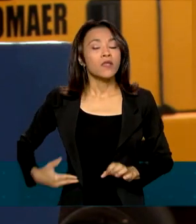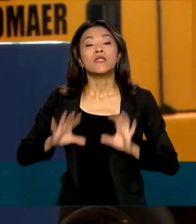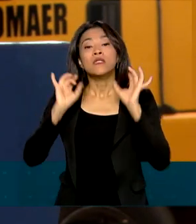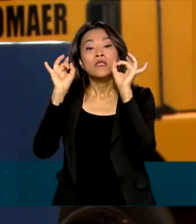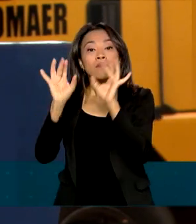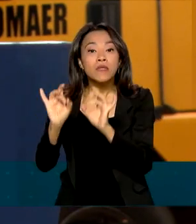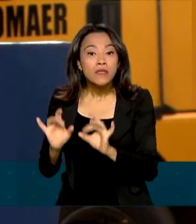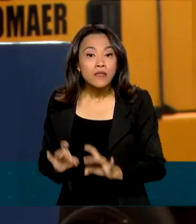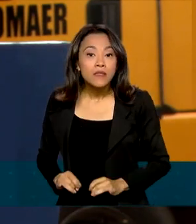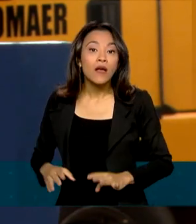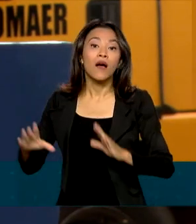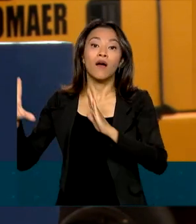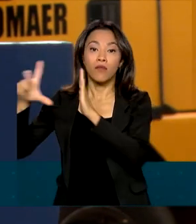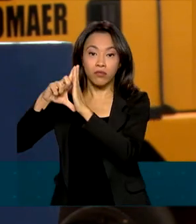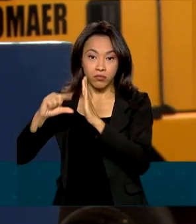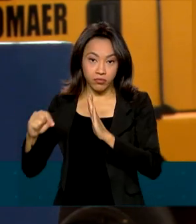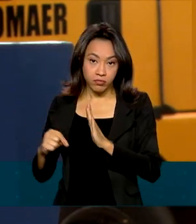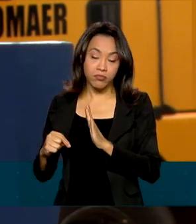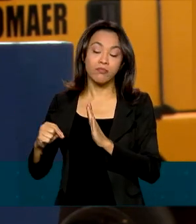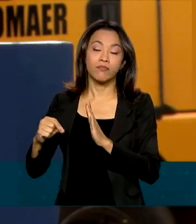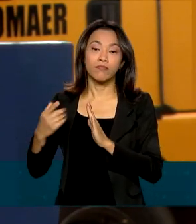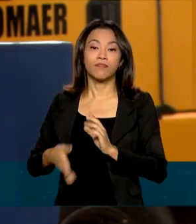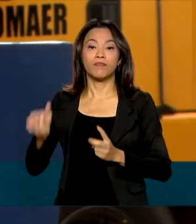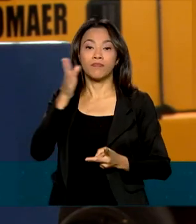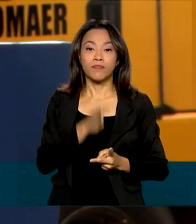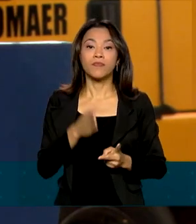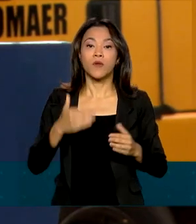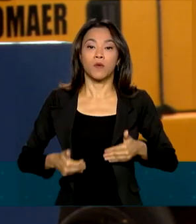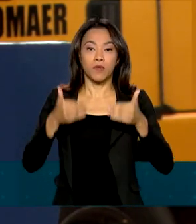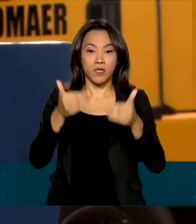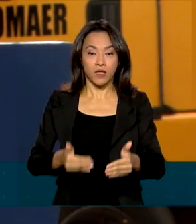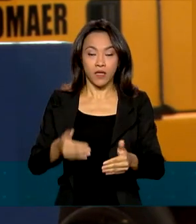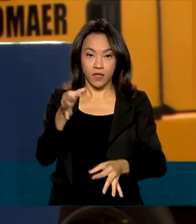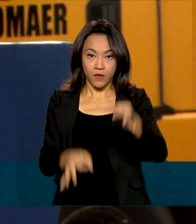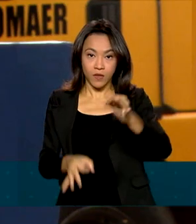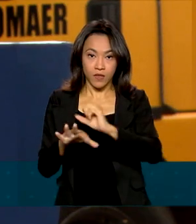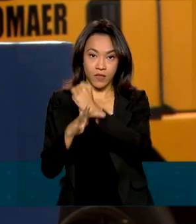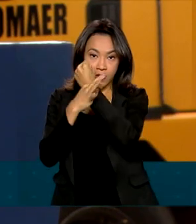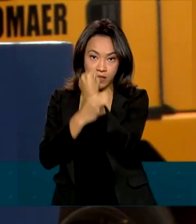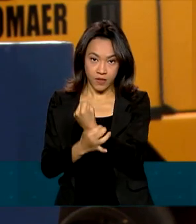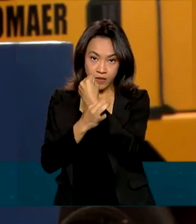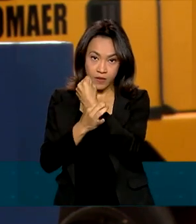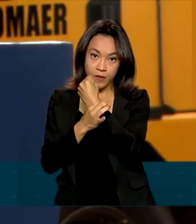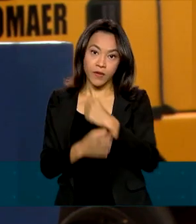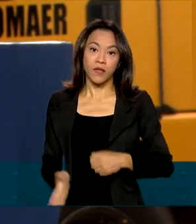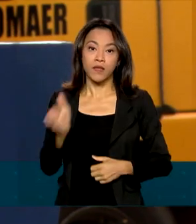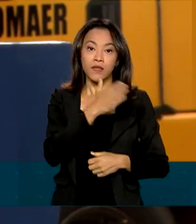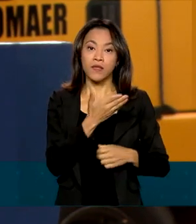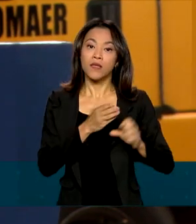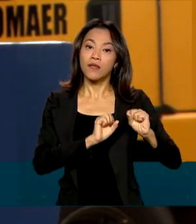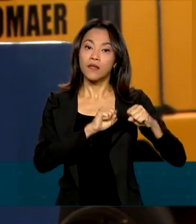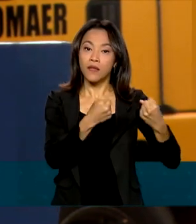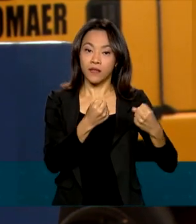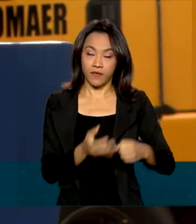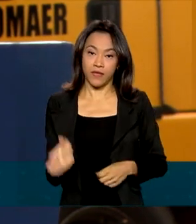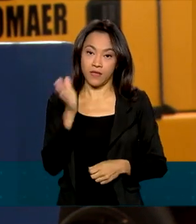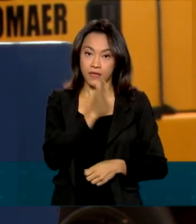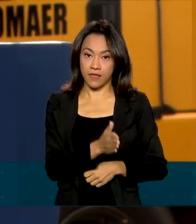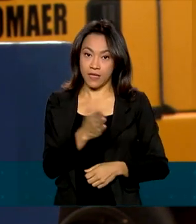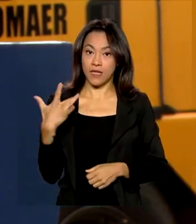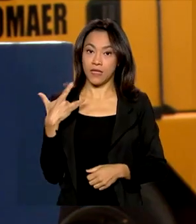Casa Civil da Presidência da República, o Ministério da Justiça e Segurança Pública, da Defesa, da Saúde,